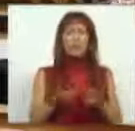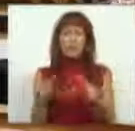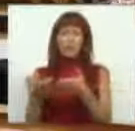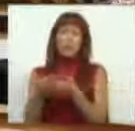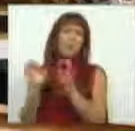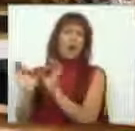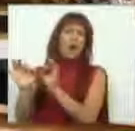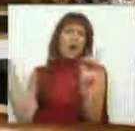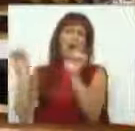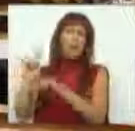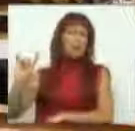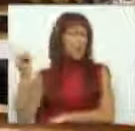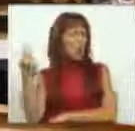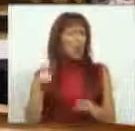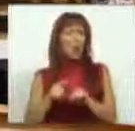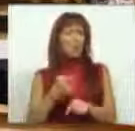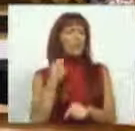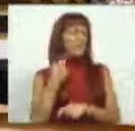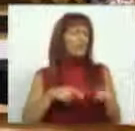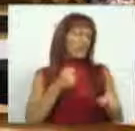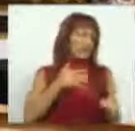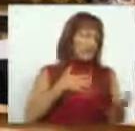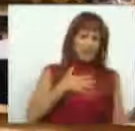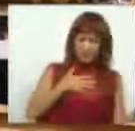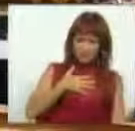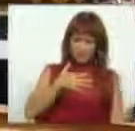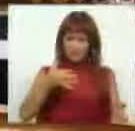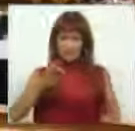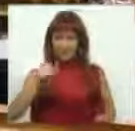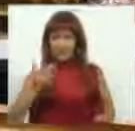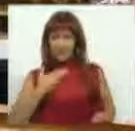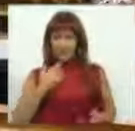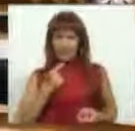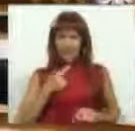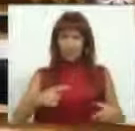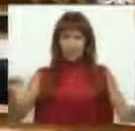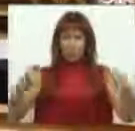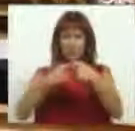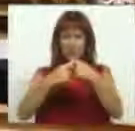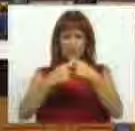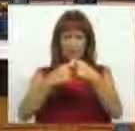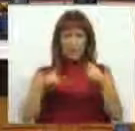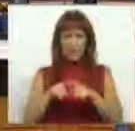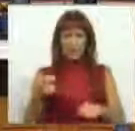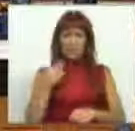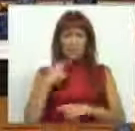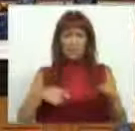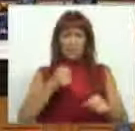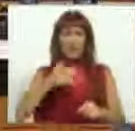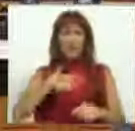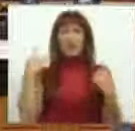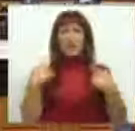grupos económicos em vez dos pequenos e médios empresários. O PSD tem uma grande ligação aos pequenos e médios